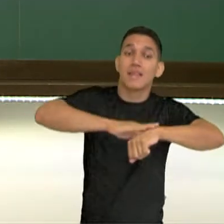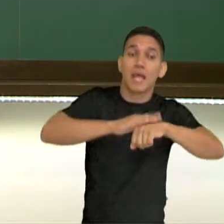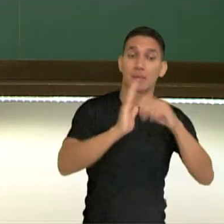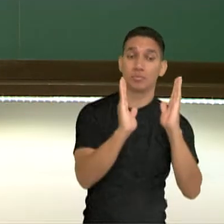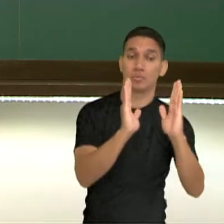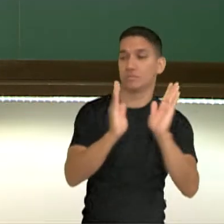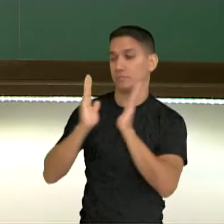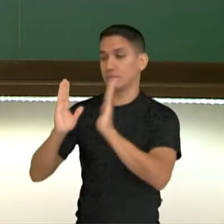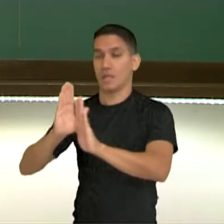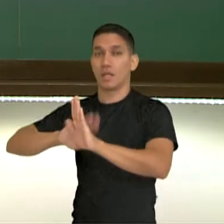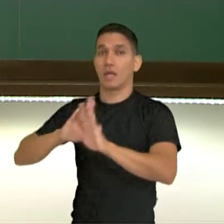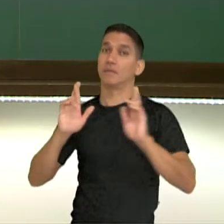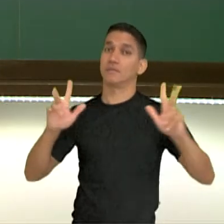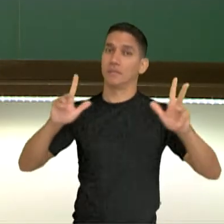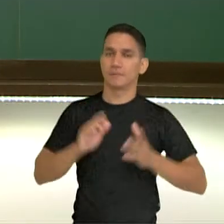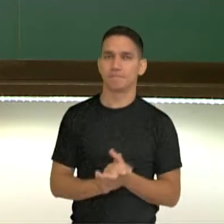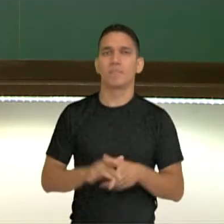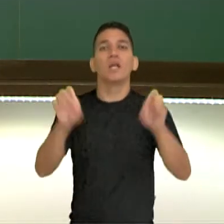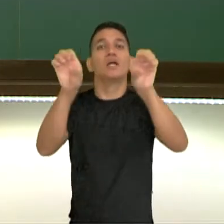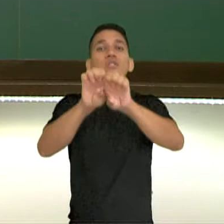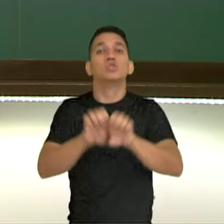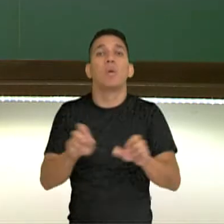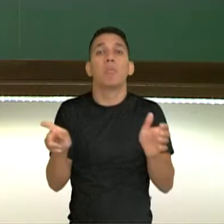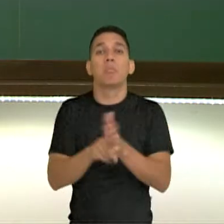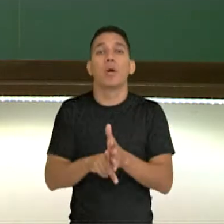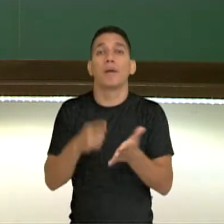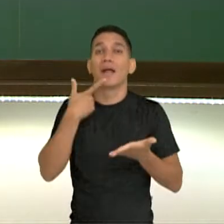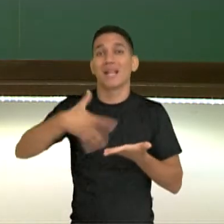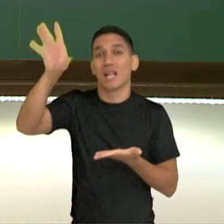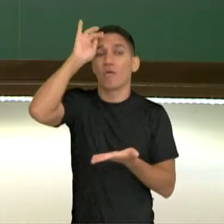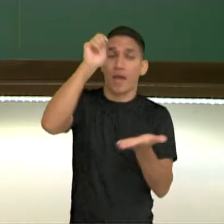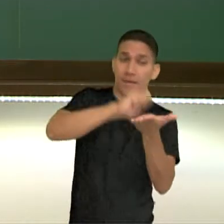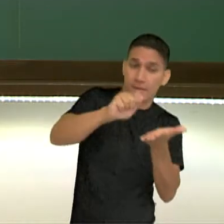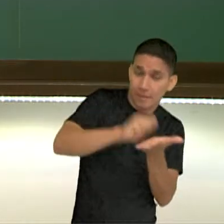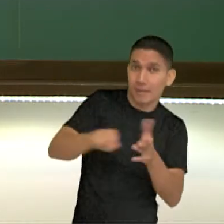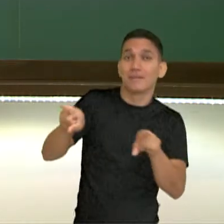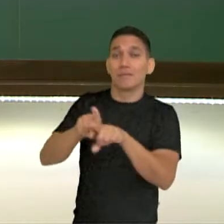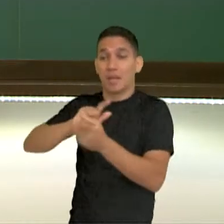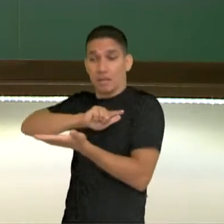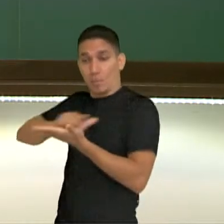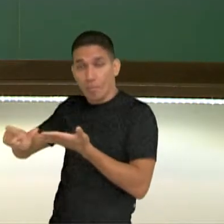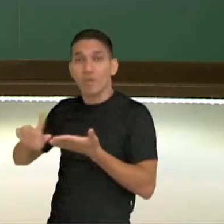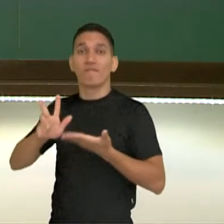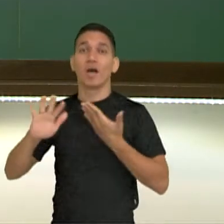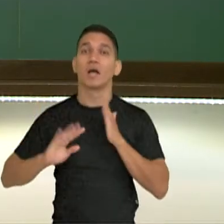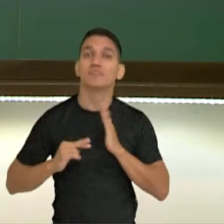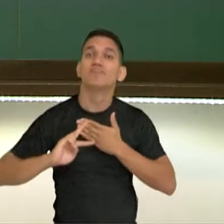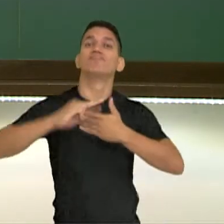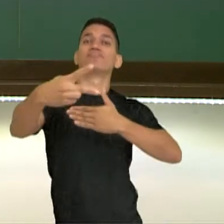a linguagem verbal e não verbal vão produzir o sentido da tirinha.